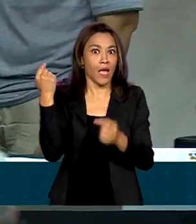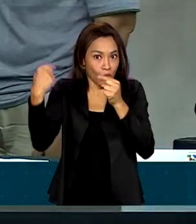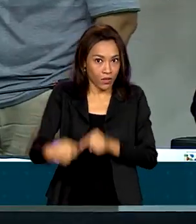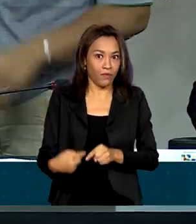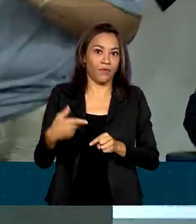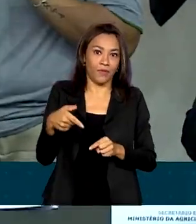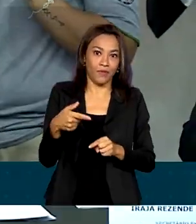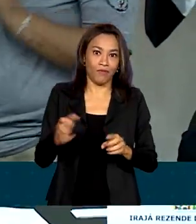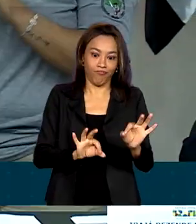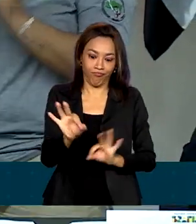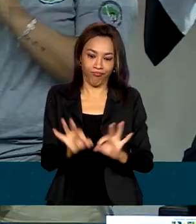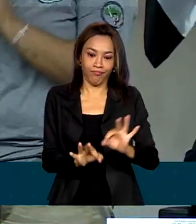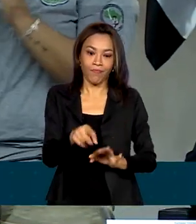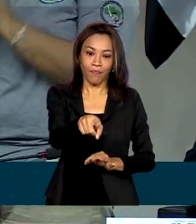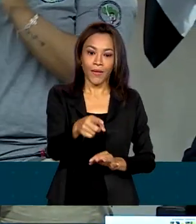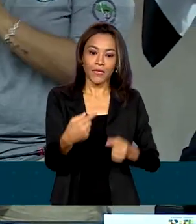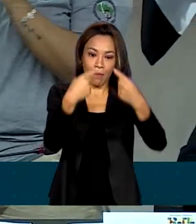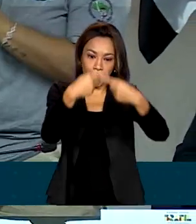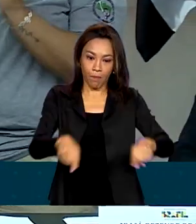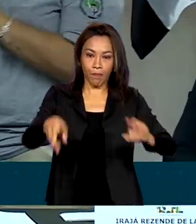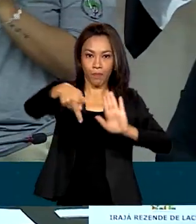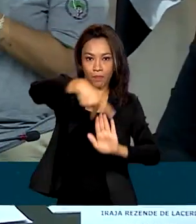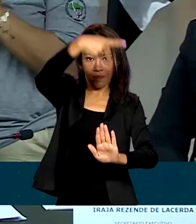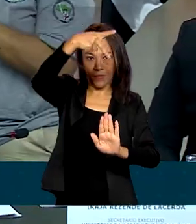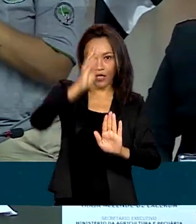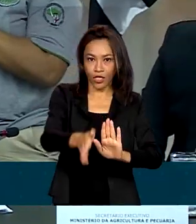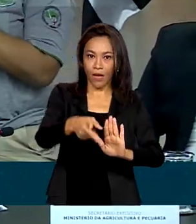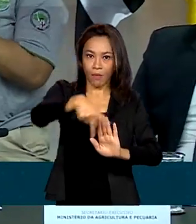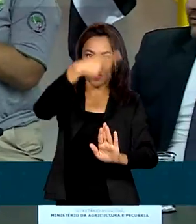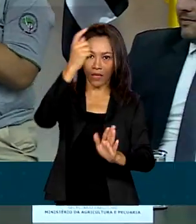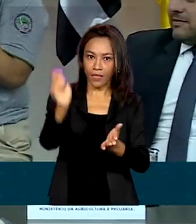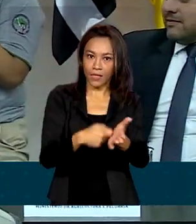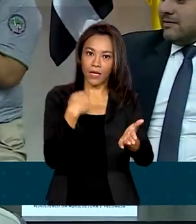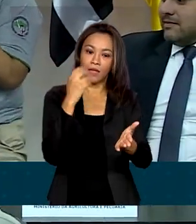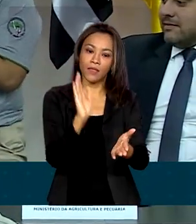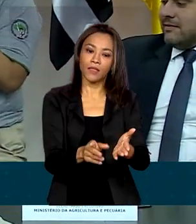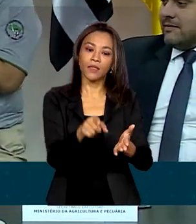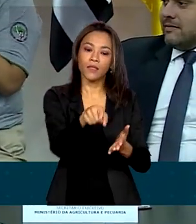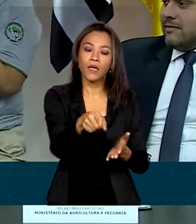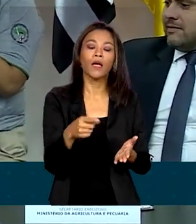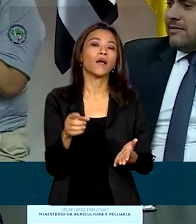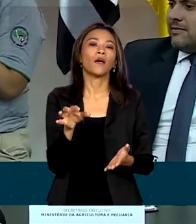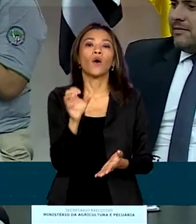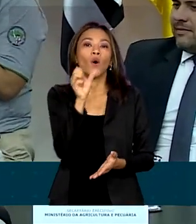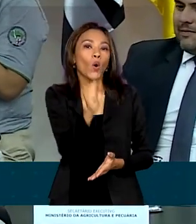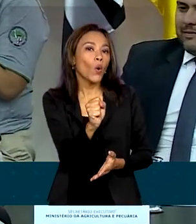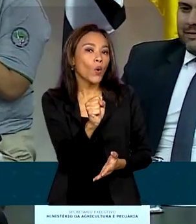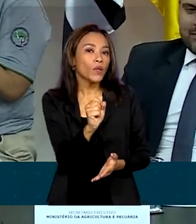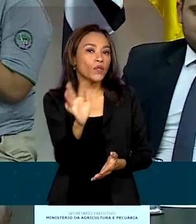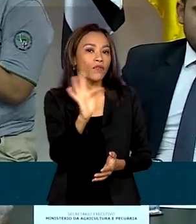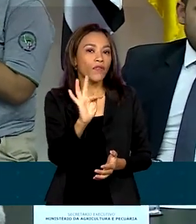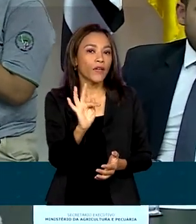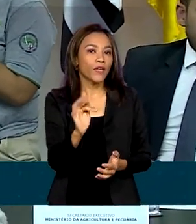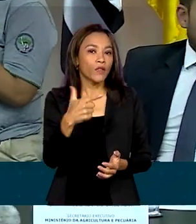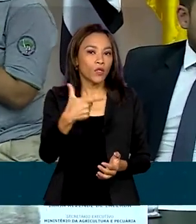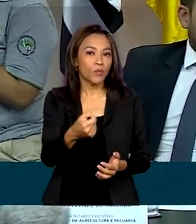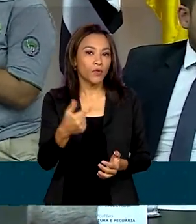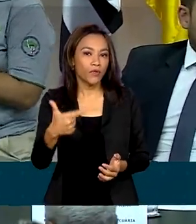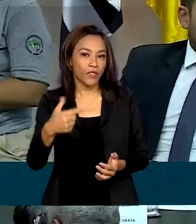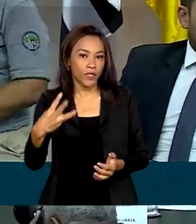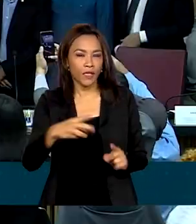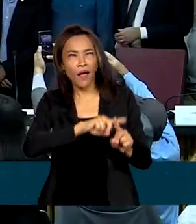portaria assinada nesta terça-feira, as declarações de aptidão com vencimento entre 8 de fevereiro de 2023